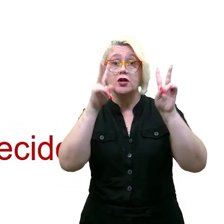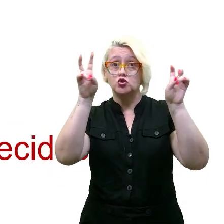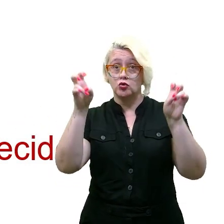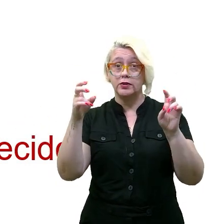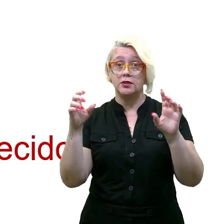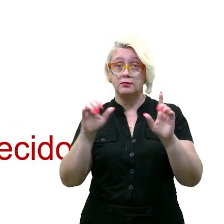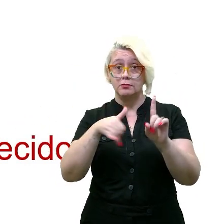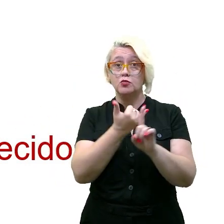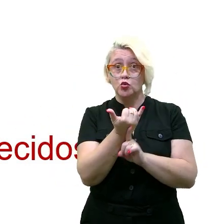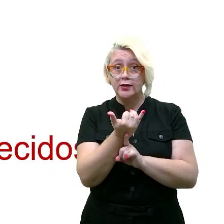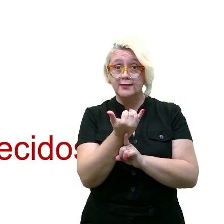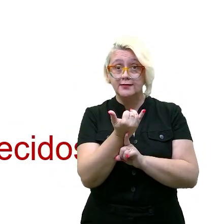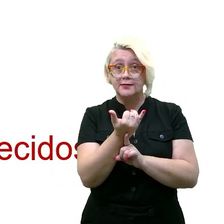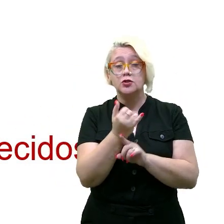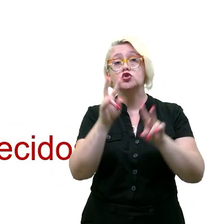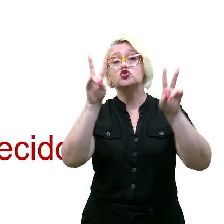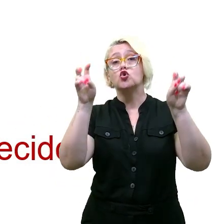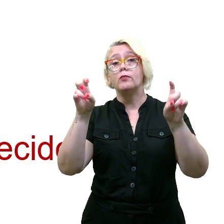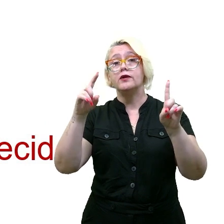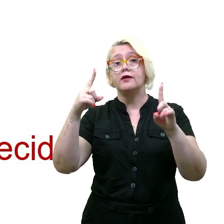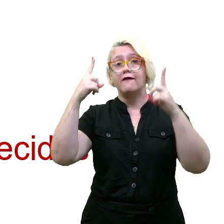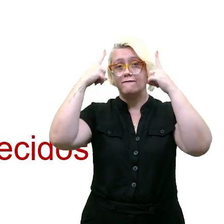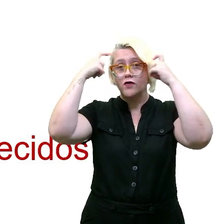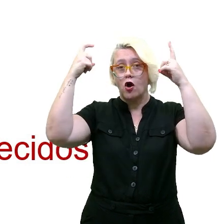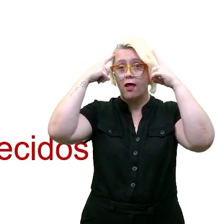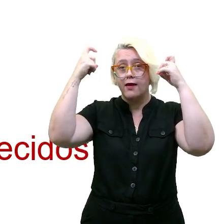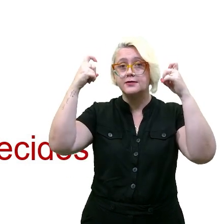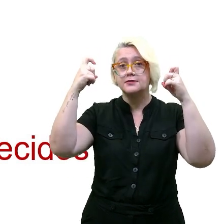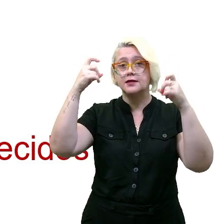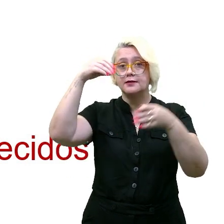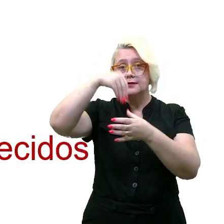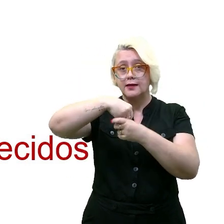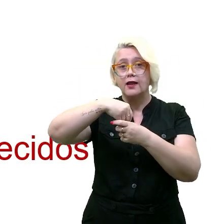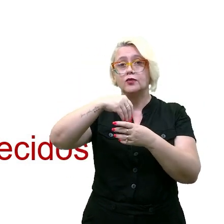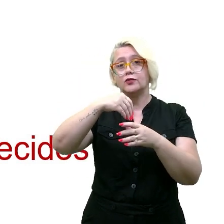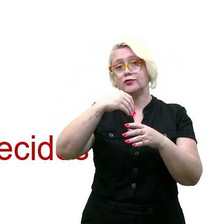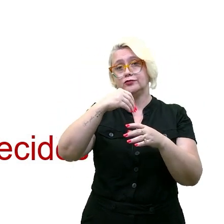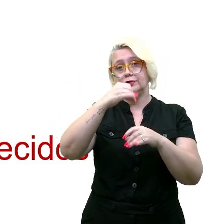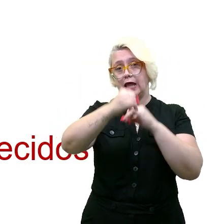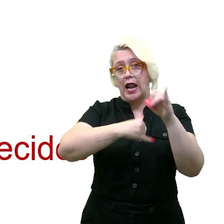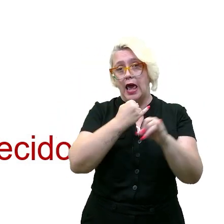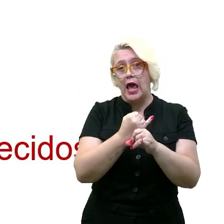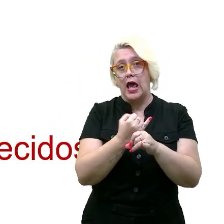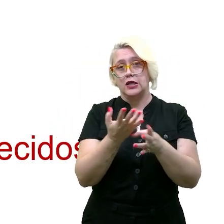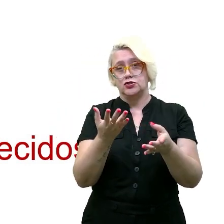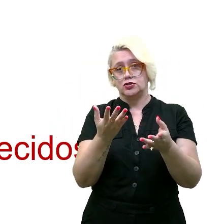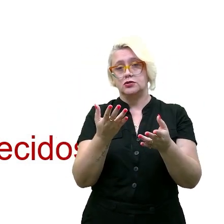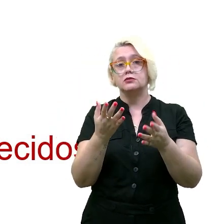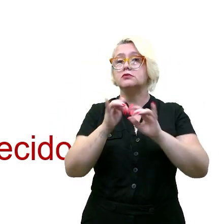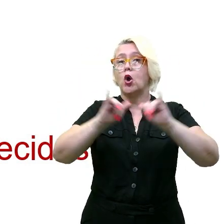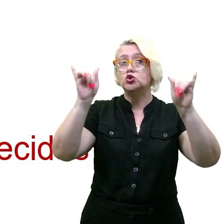sobre isso? Sobre a questão da violência? Você pode relacionar alguma notícia que você viu